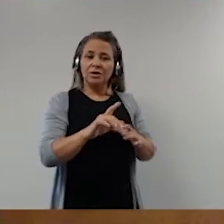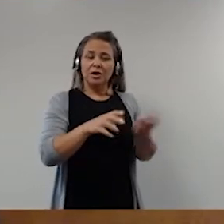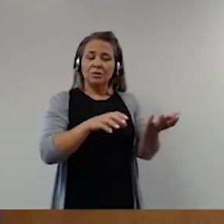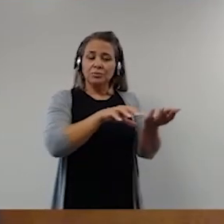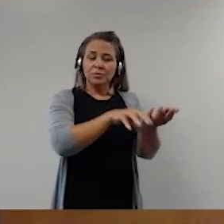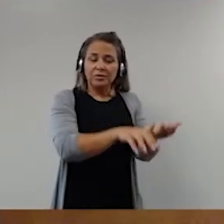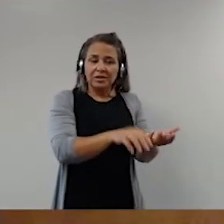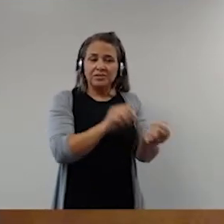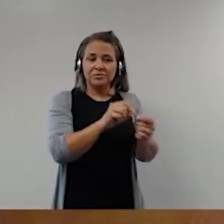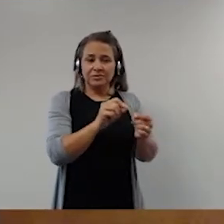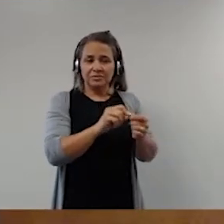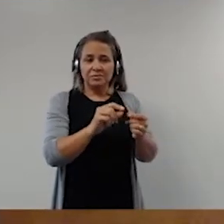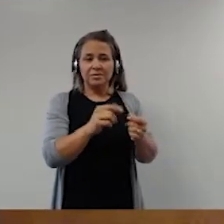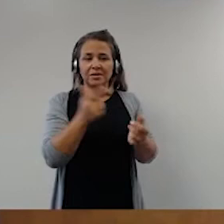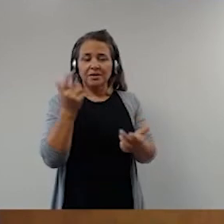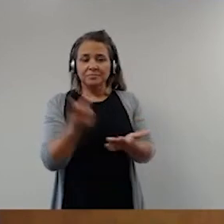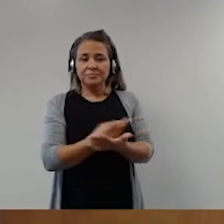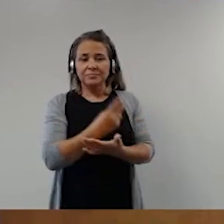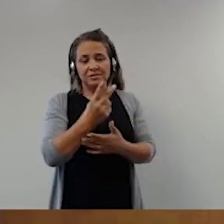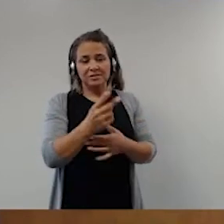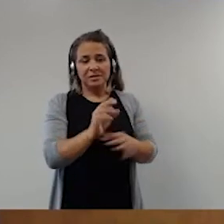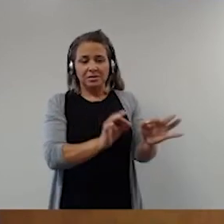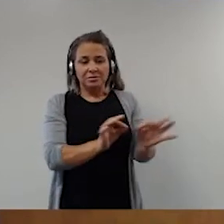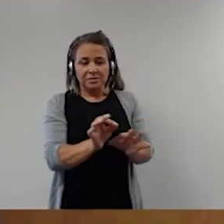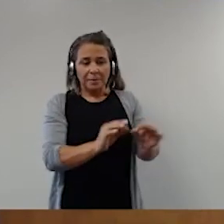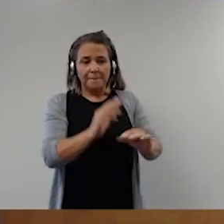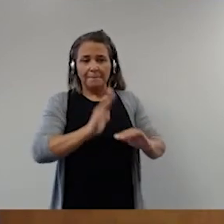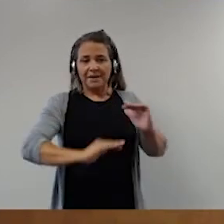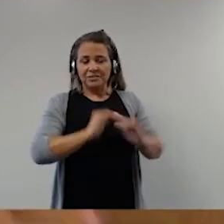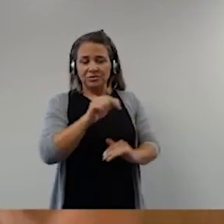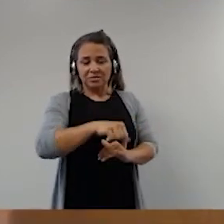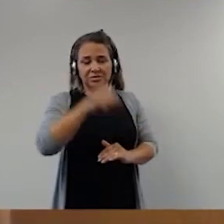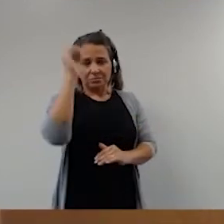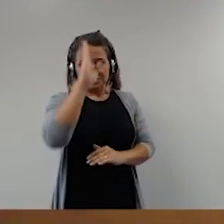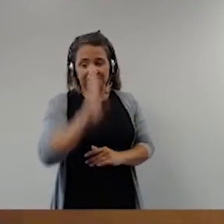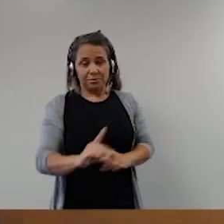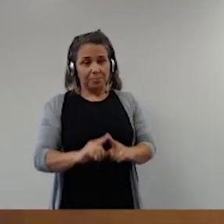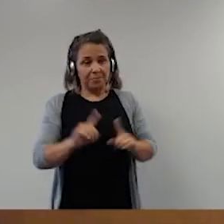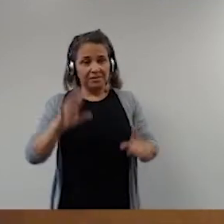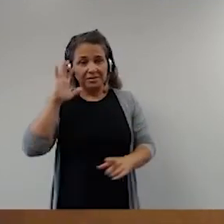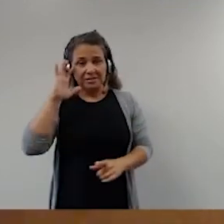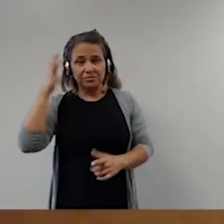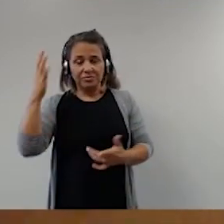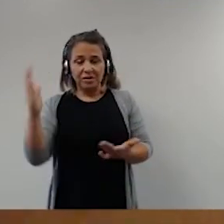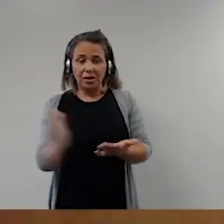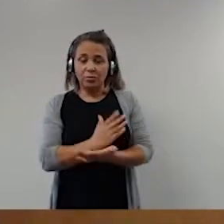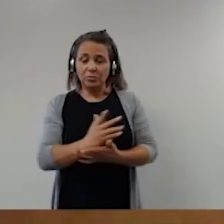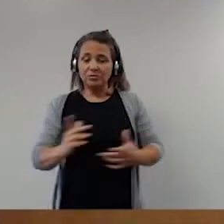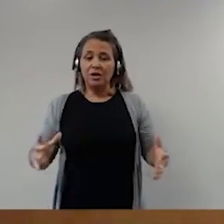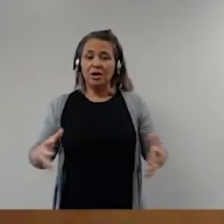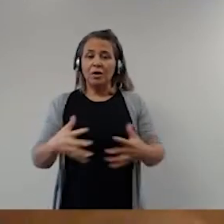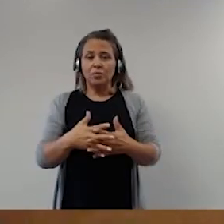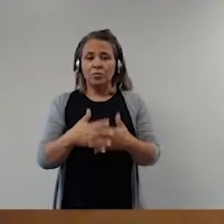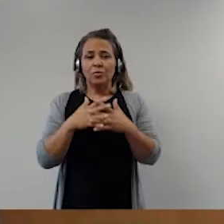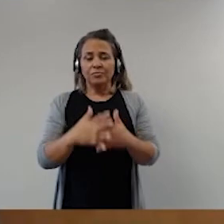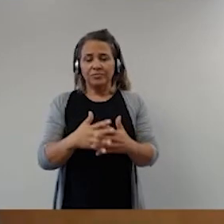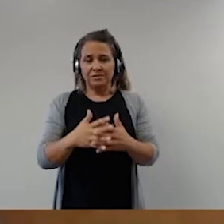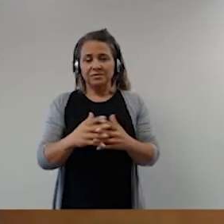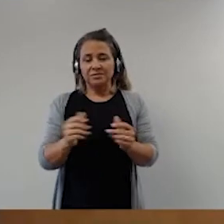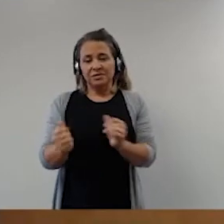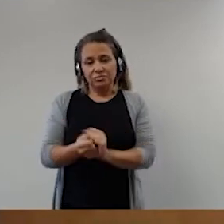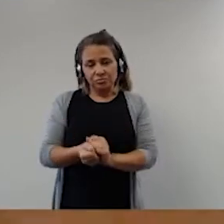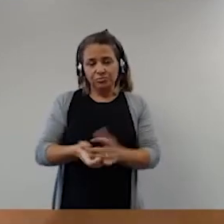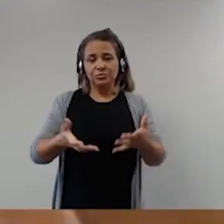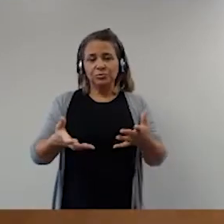restabelecer essa prática no país, mas a forma de resolver eventuais conflitos é a forma do marco